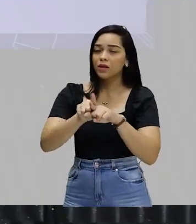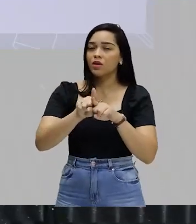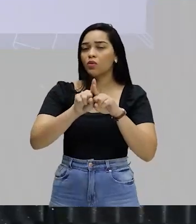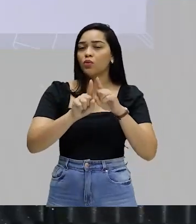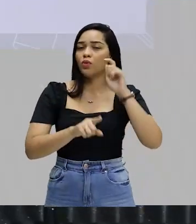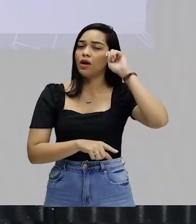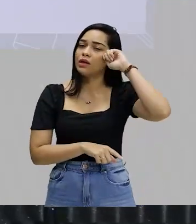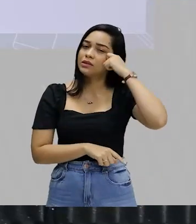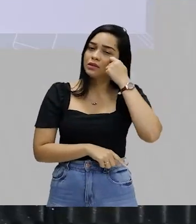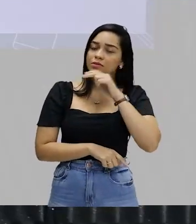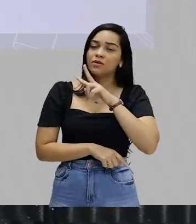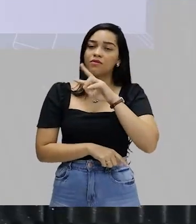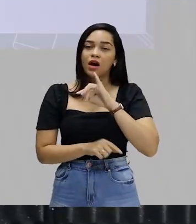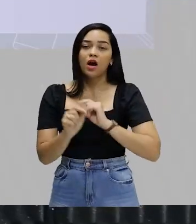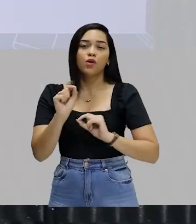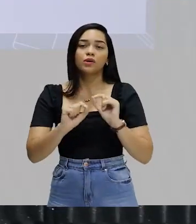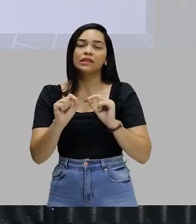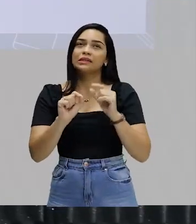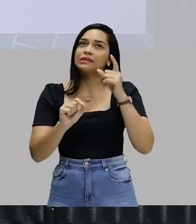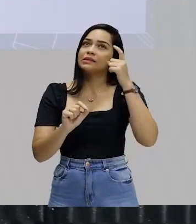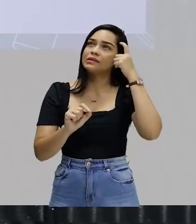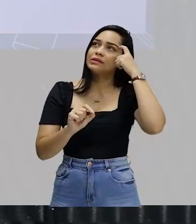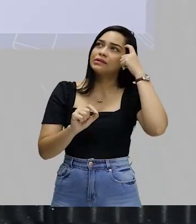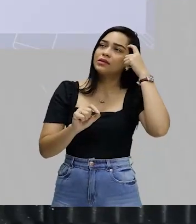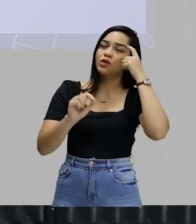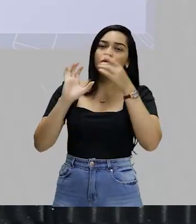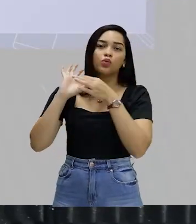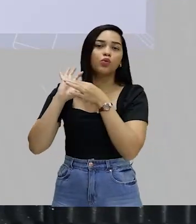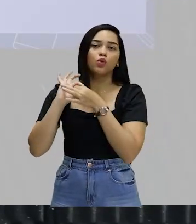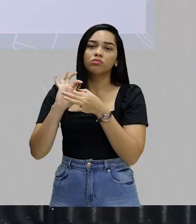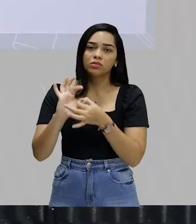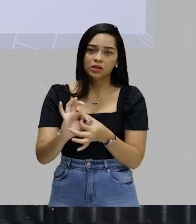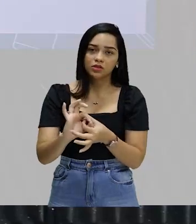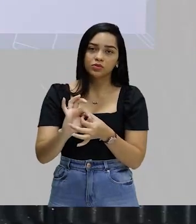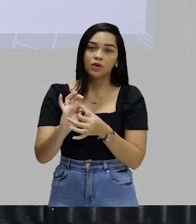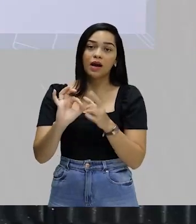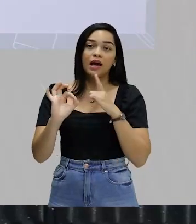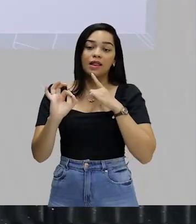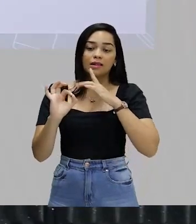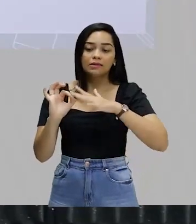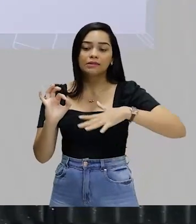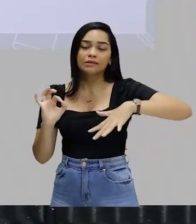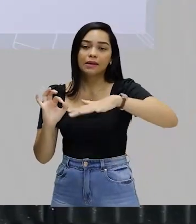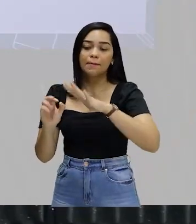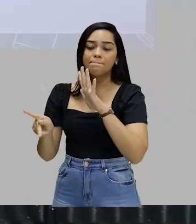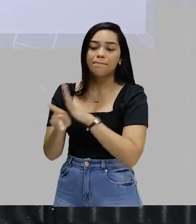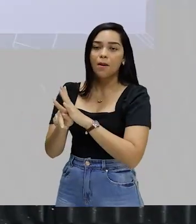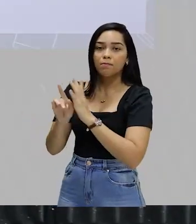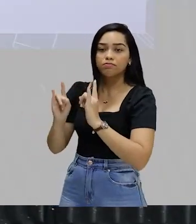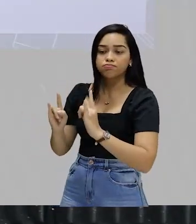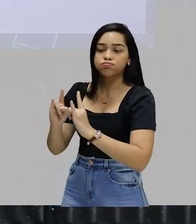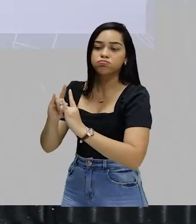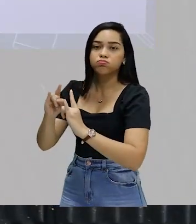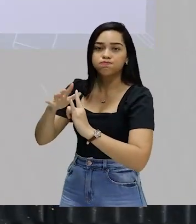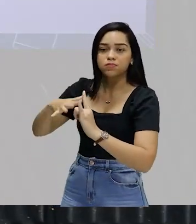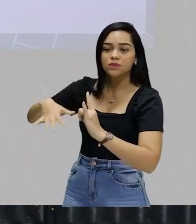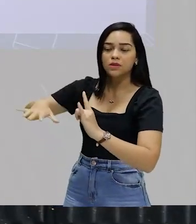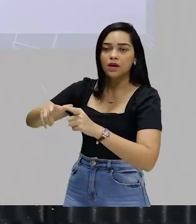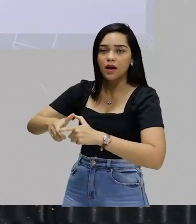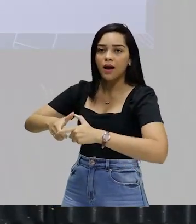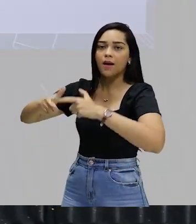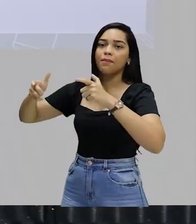vai ser levado, nesse contexto, a um âmbito mais institucional, mais amplo.